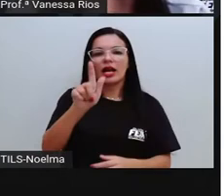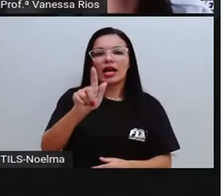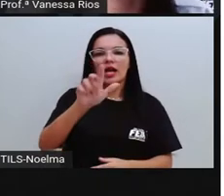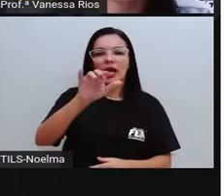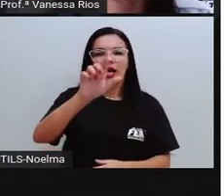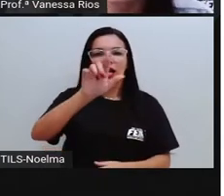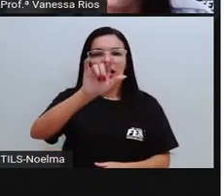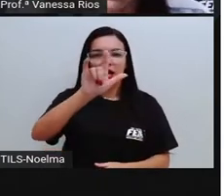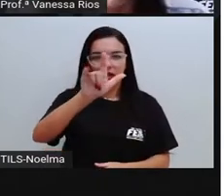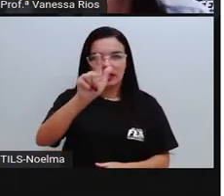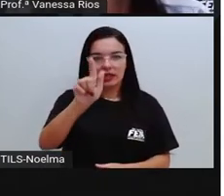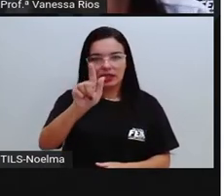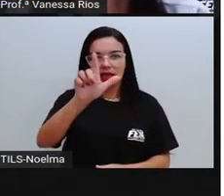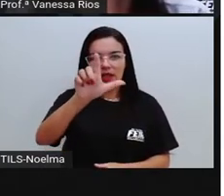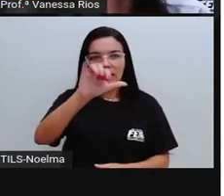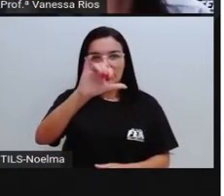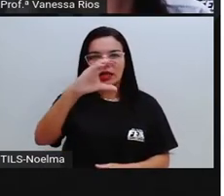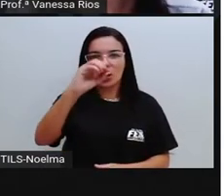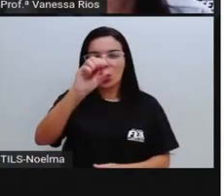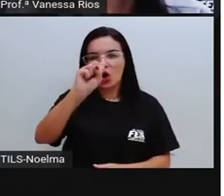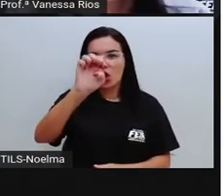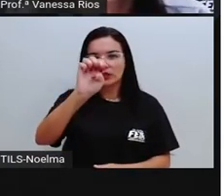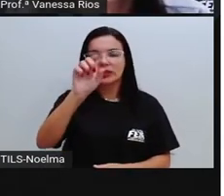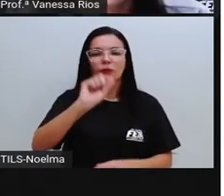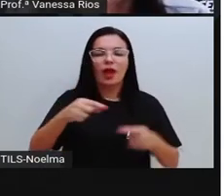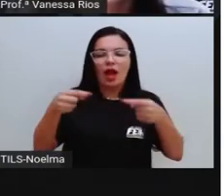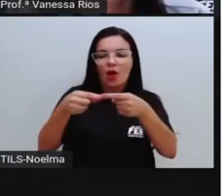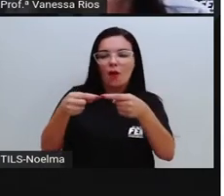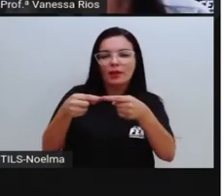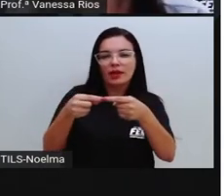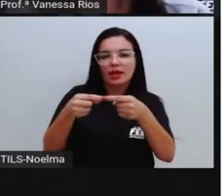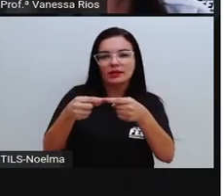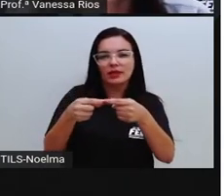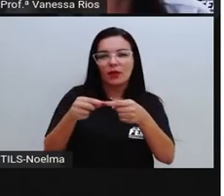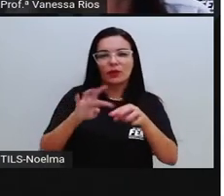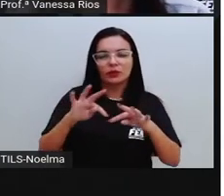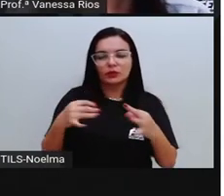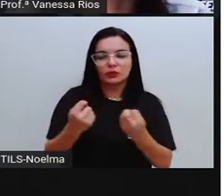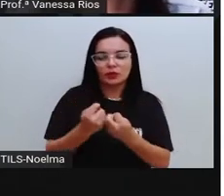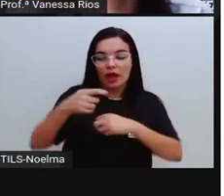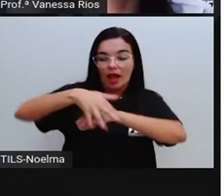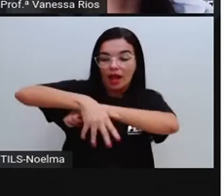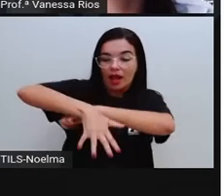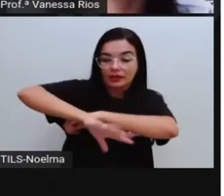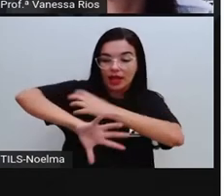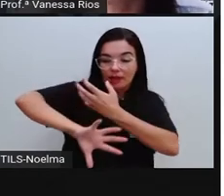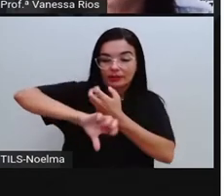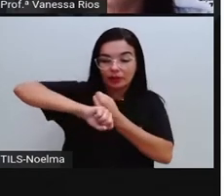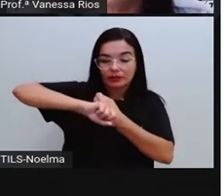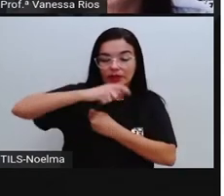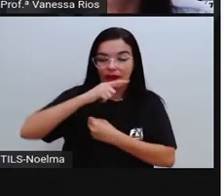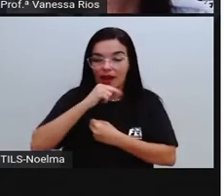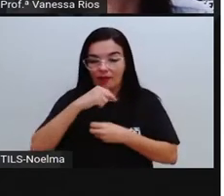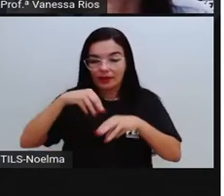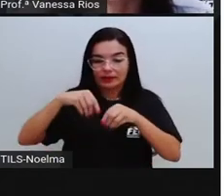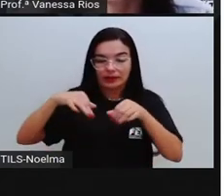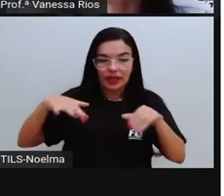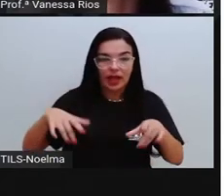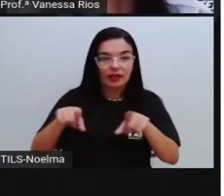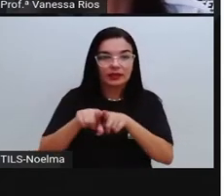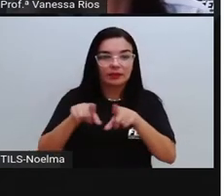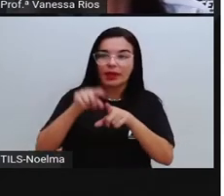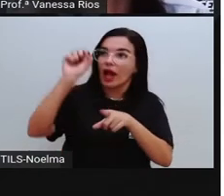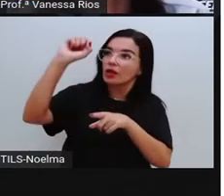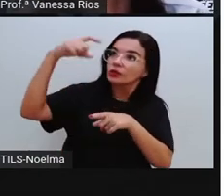que é o resultado da combinação desses elementos. E aí depois que ela se alimenta da glicose produzida,